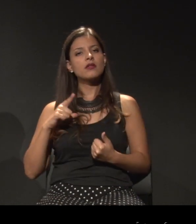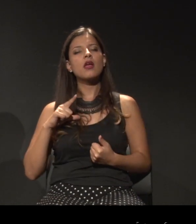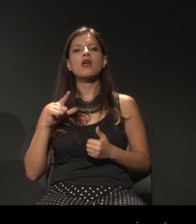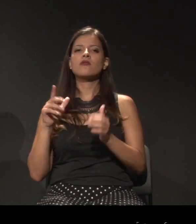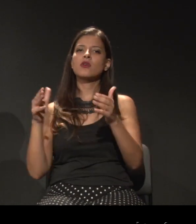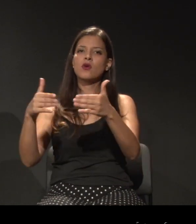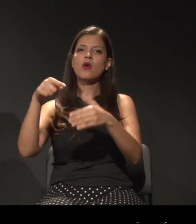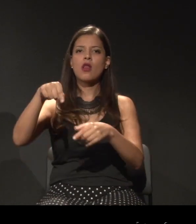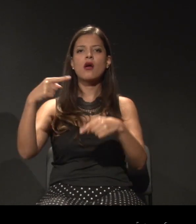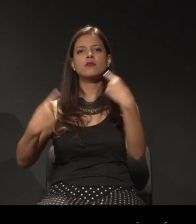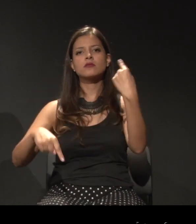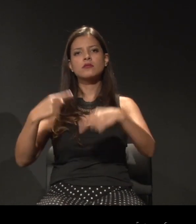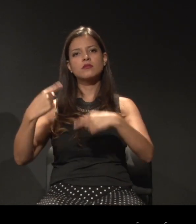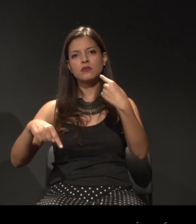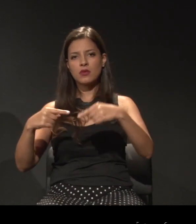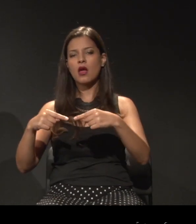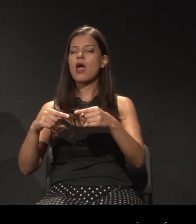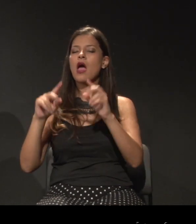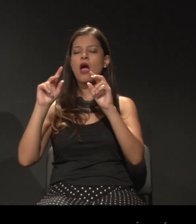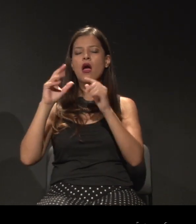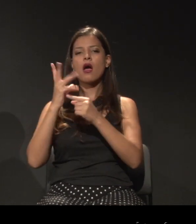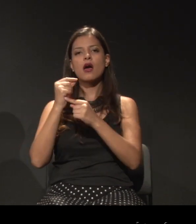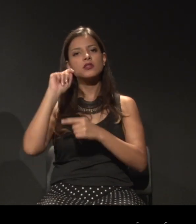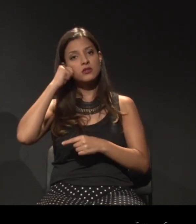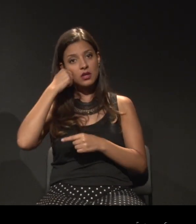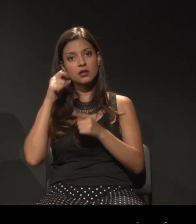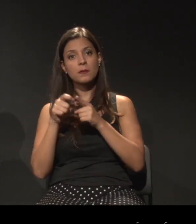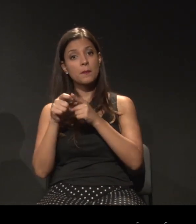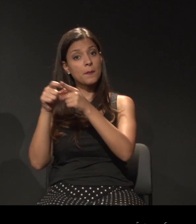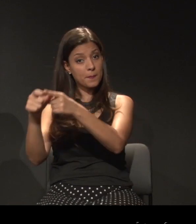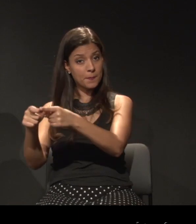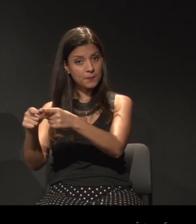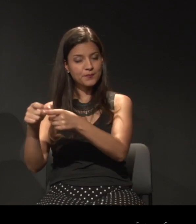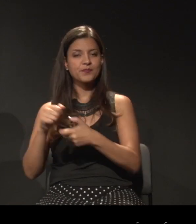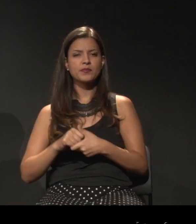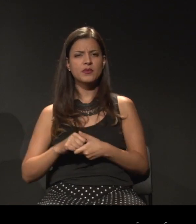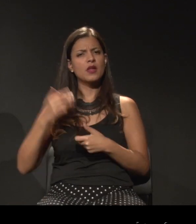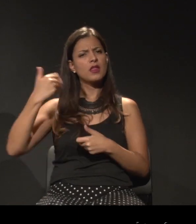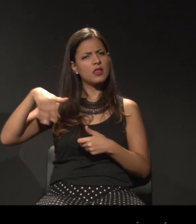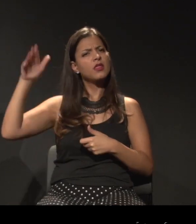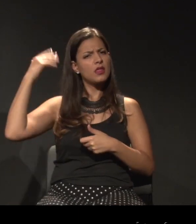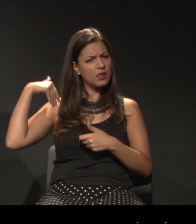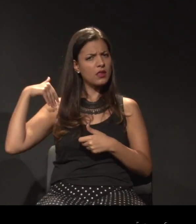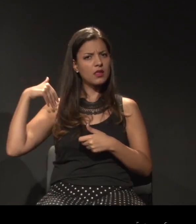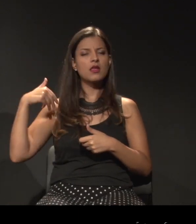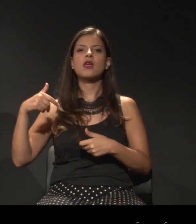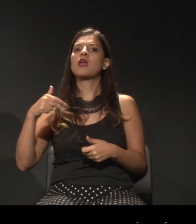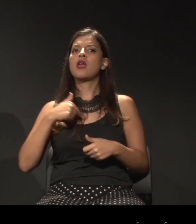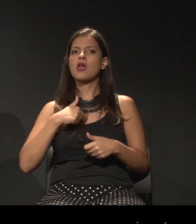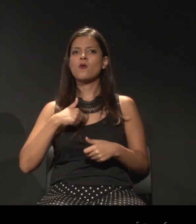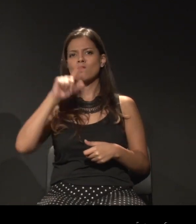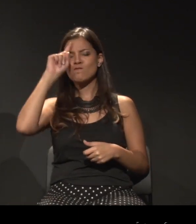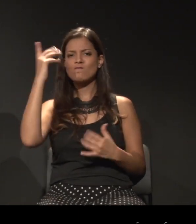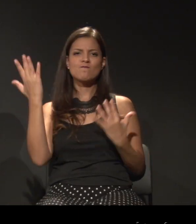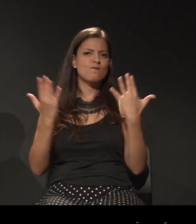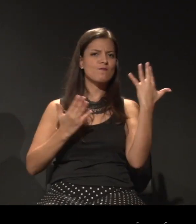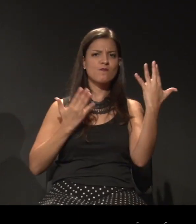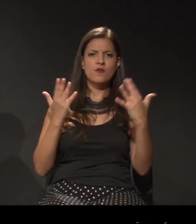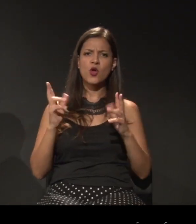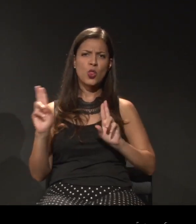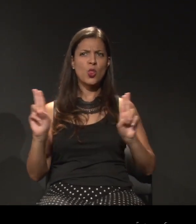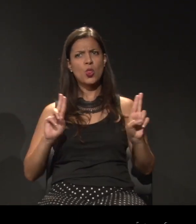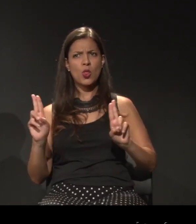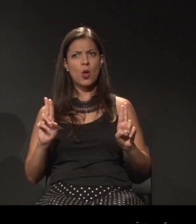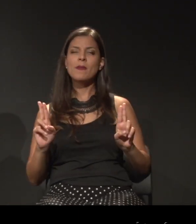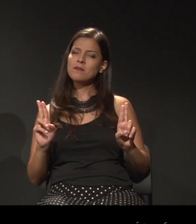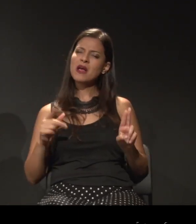pelo Fórum de Artes Negras e Periféricas. Na época, eu fiquei muito em dúvida se eu citaria o nome ou